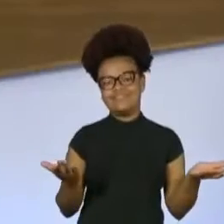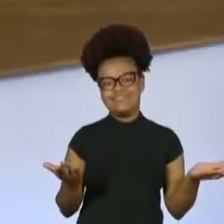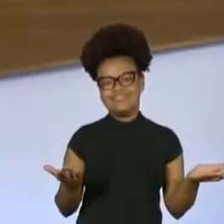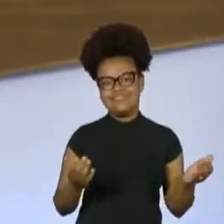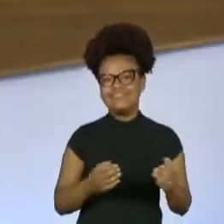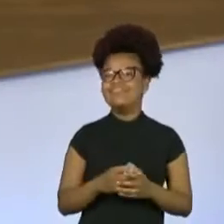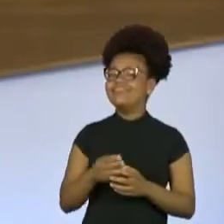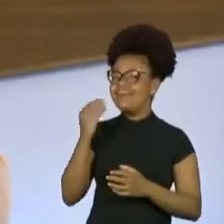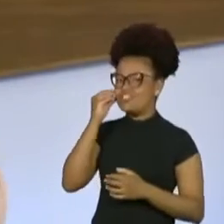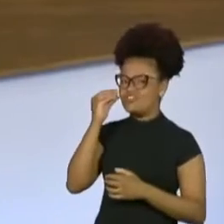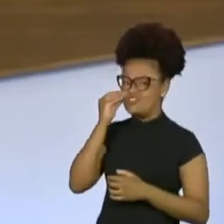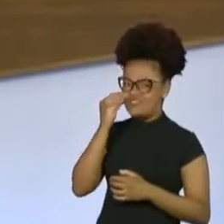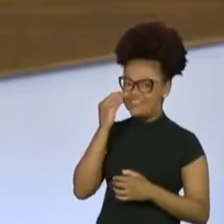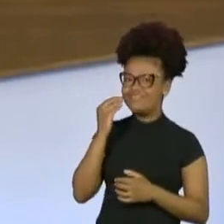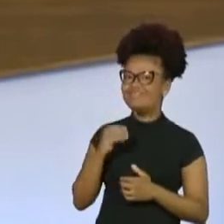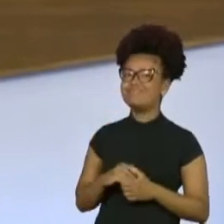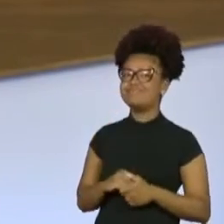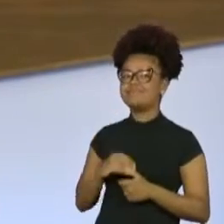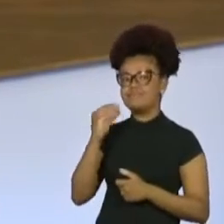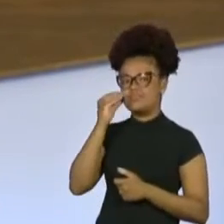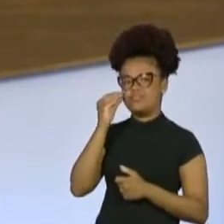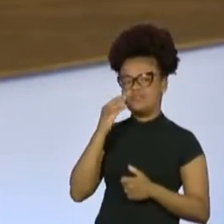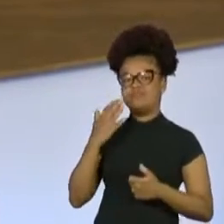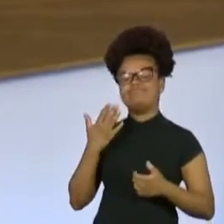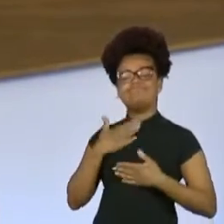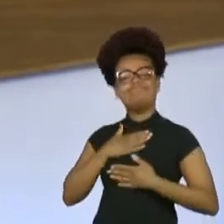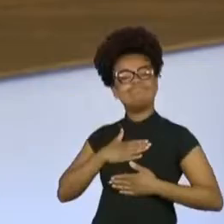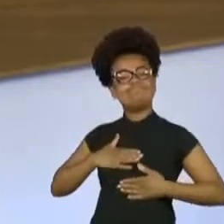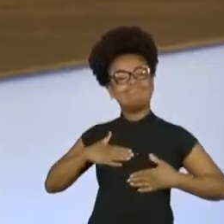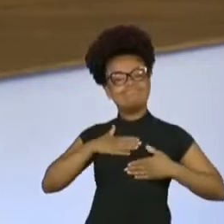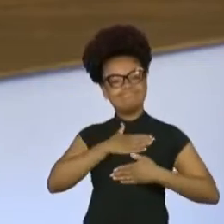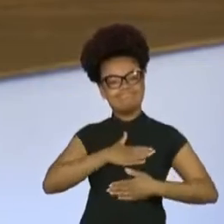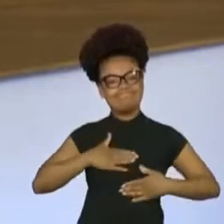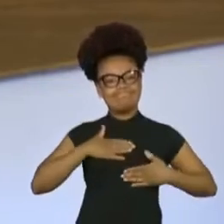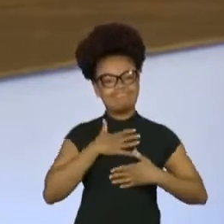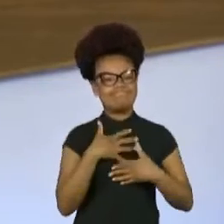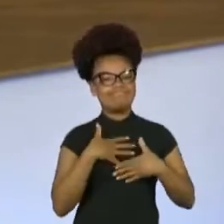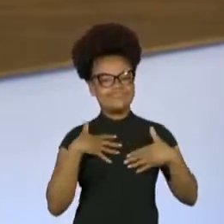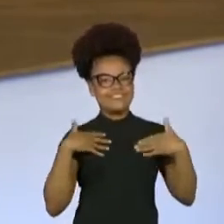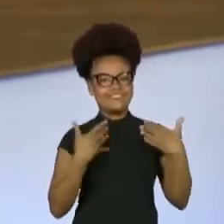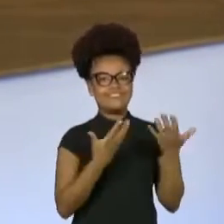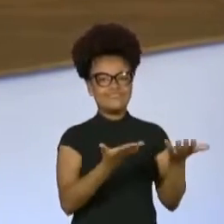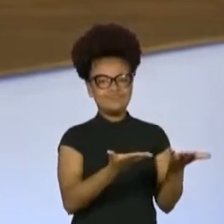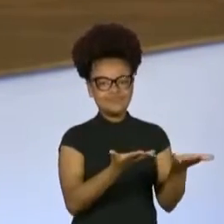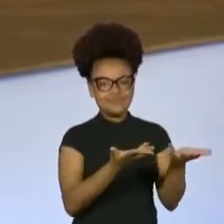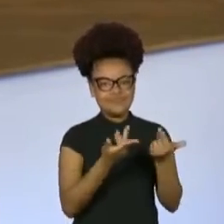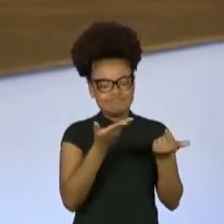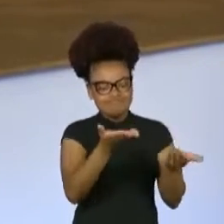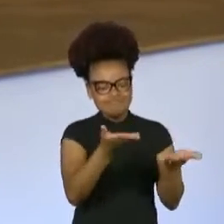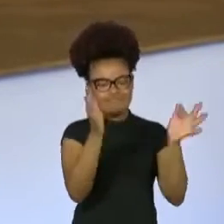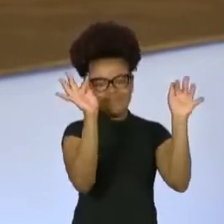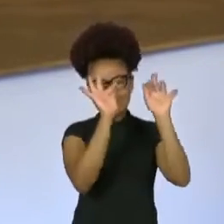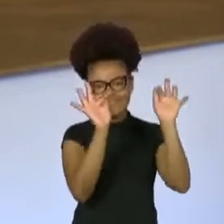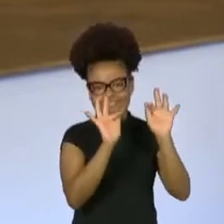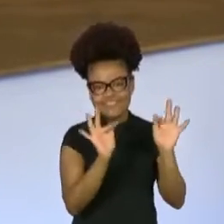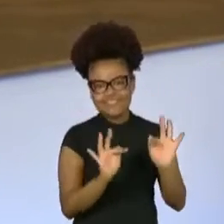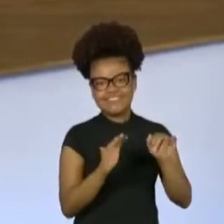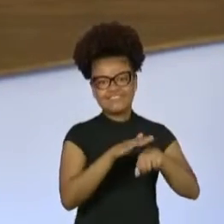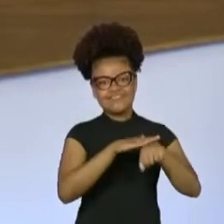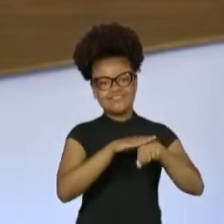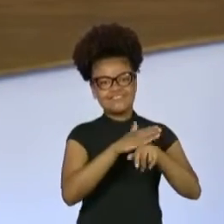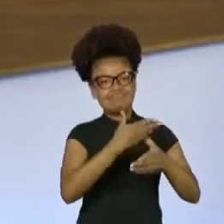Zezé, primeiro, um prazer enorme, uma honra estar aqui com você. Simplesmente, Joyce. muito feliz de poder conversar contigo novamente.